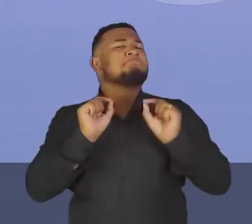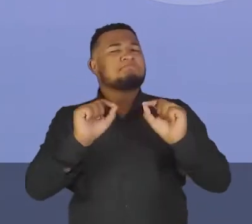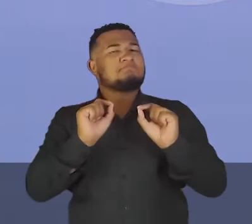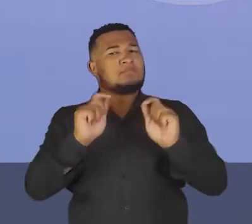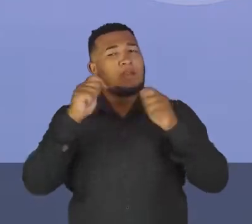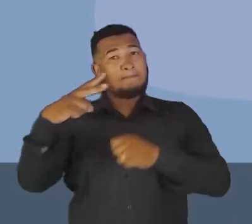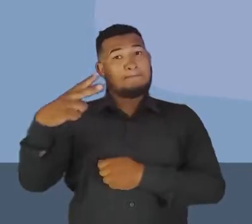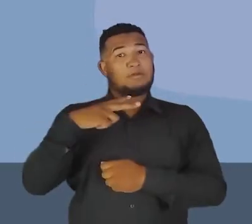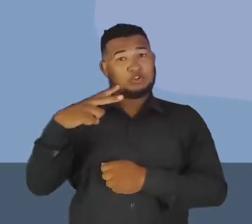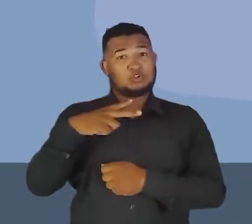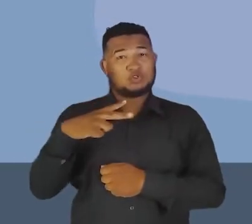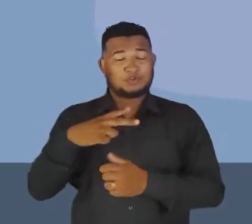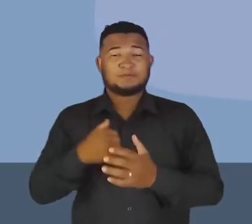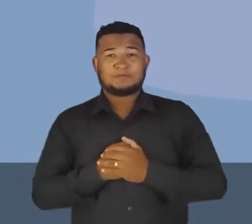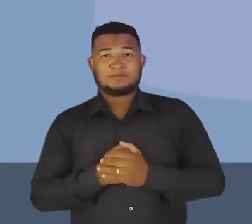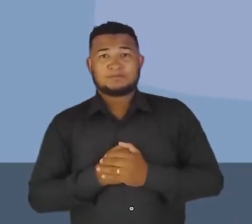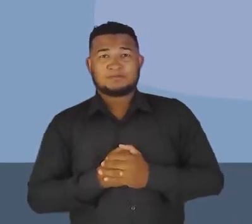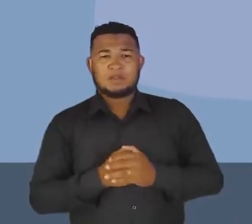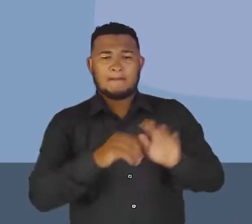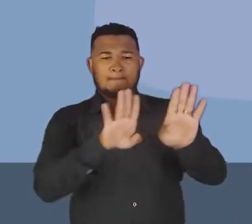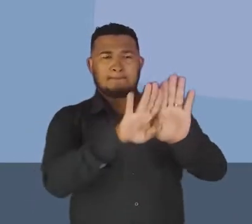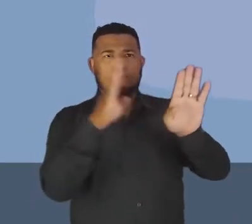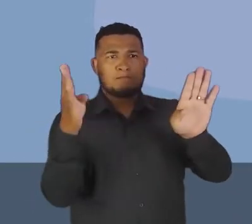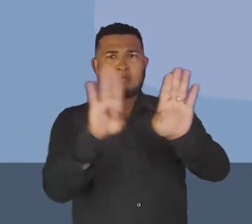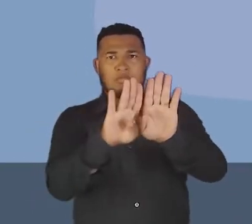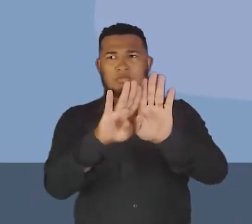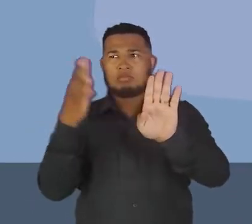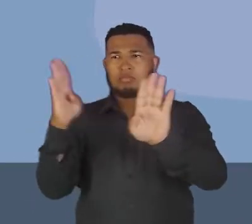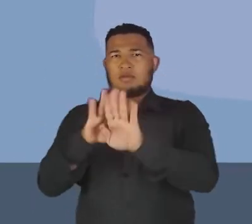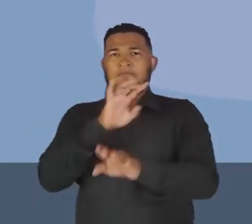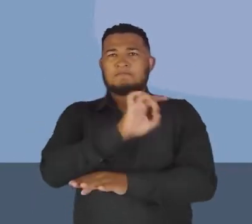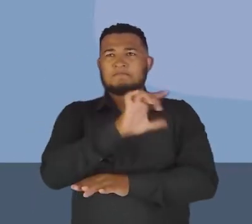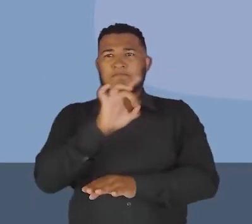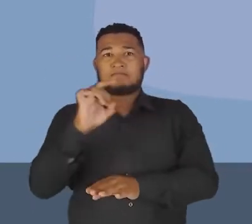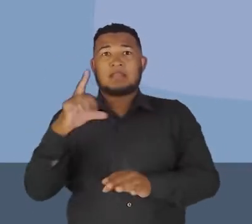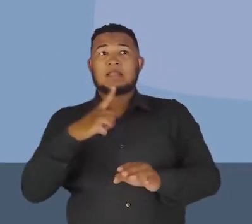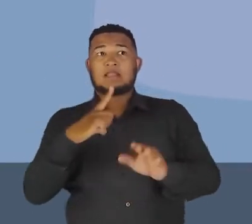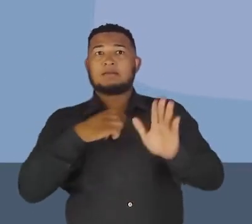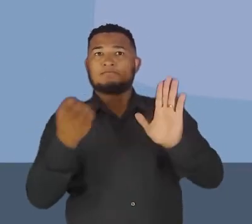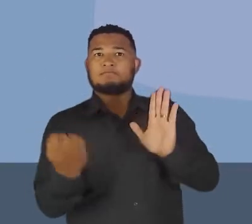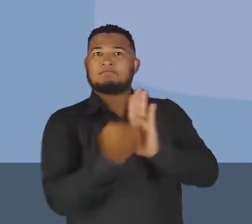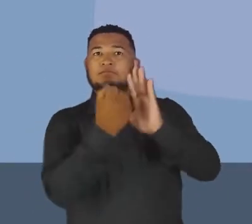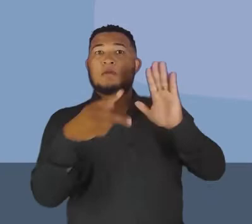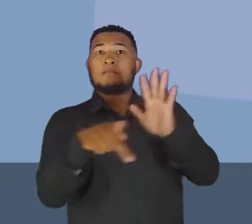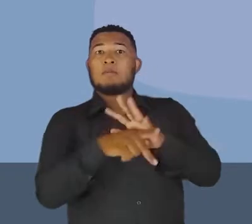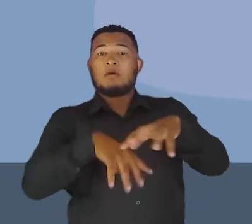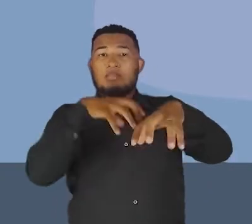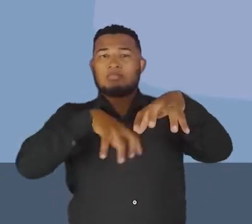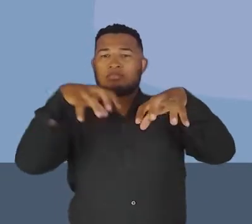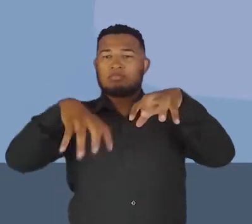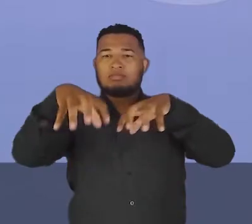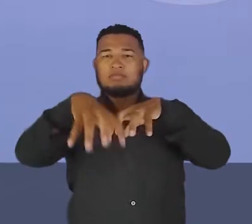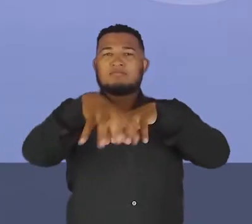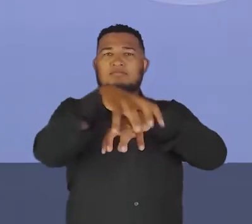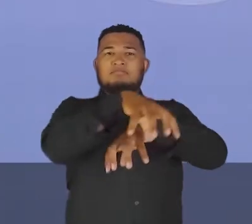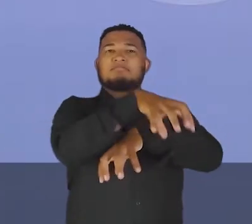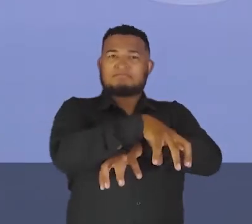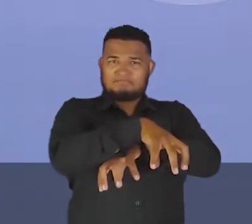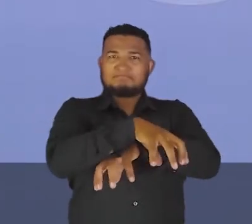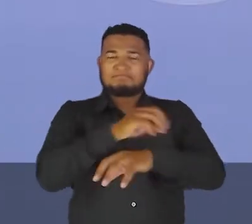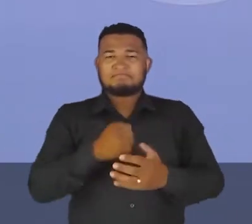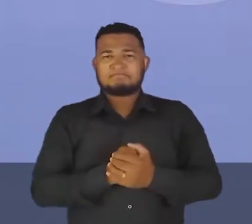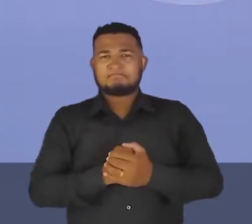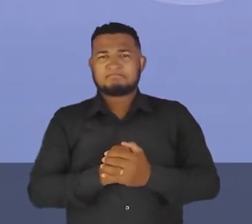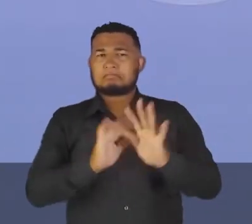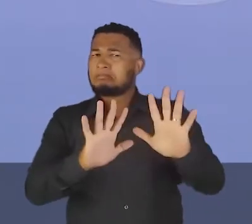privacidade. Cada porta, né? Desses dormitórios tem um símbolo das tribos, né? Indígenas ali, tá? E